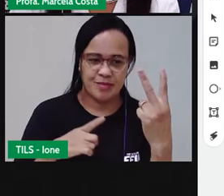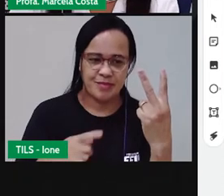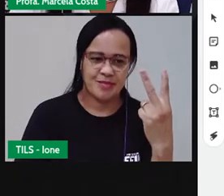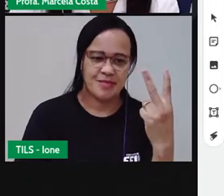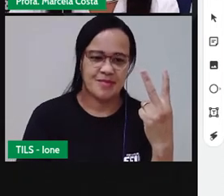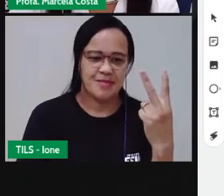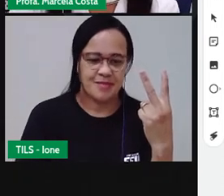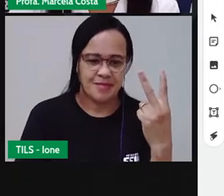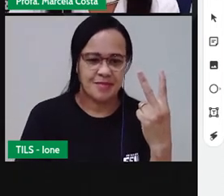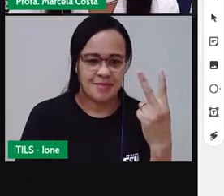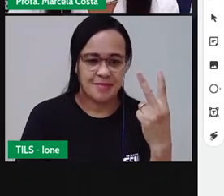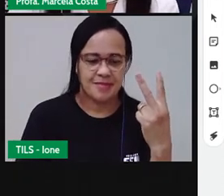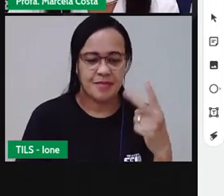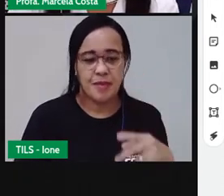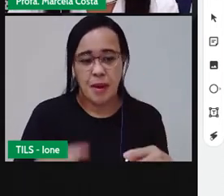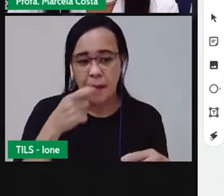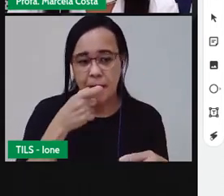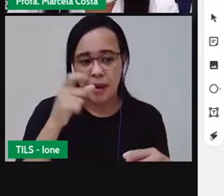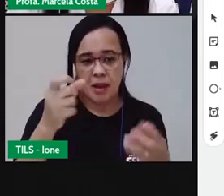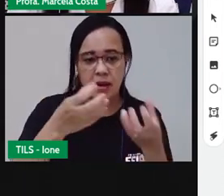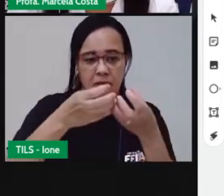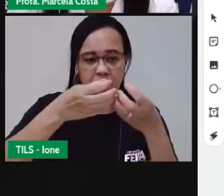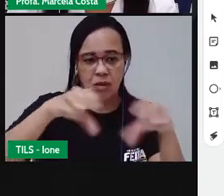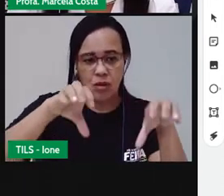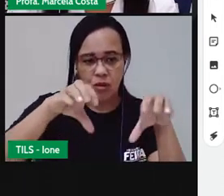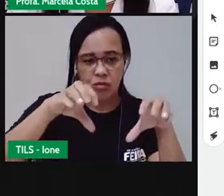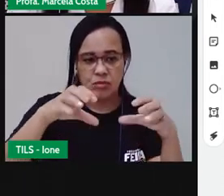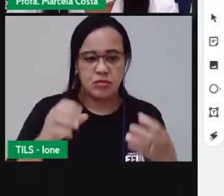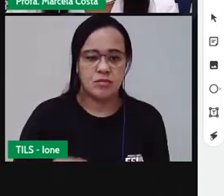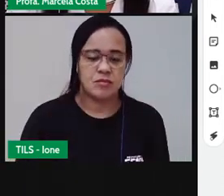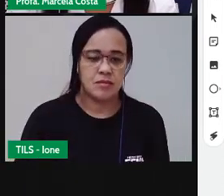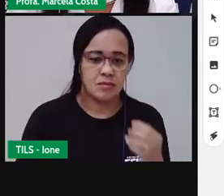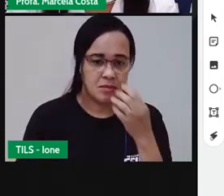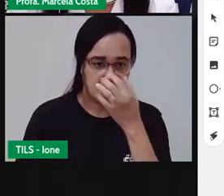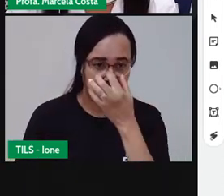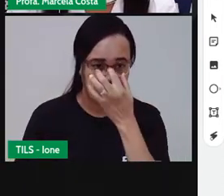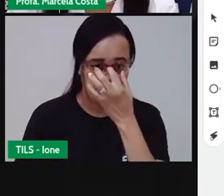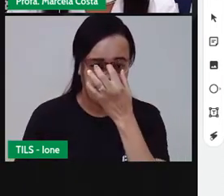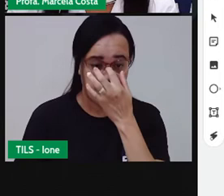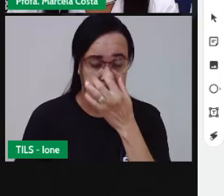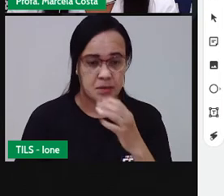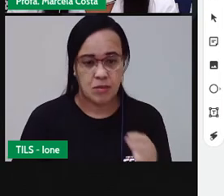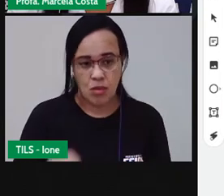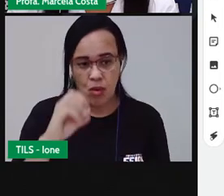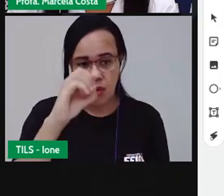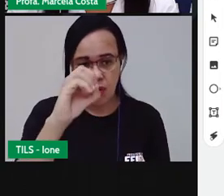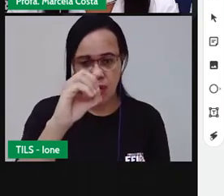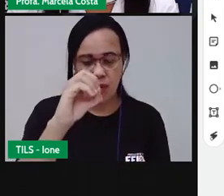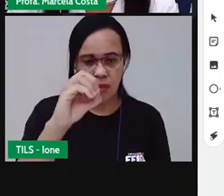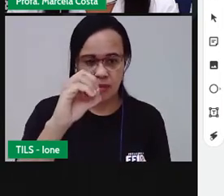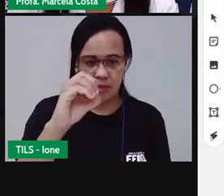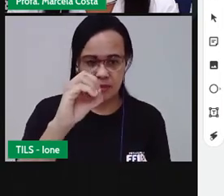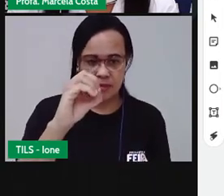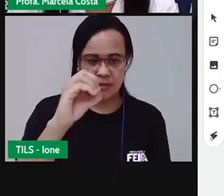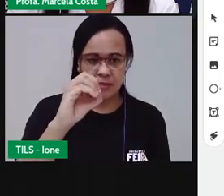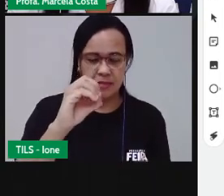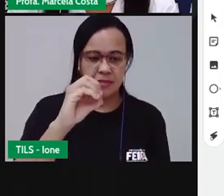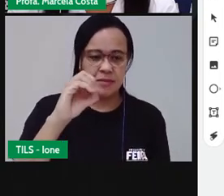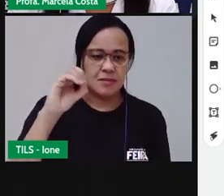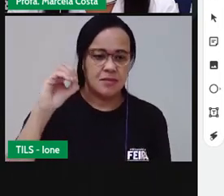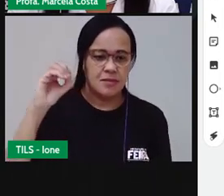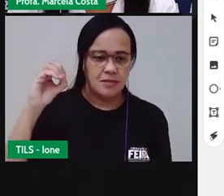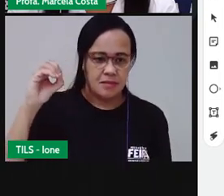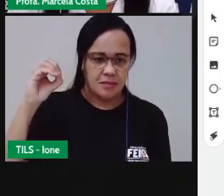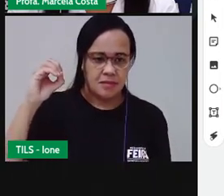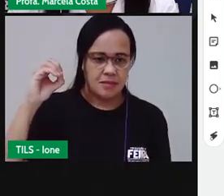Agora, a palavra ovo. Então, eu vou fazer a letra O. Olha o movimento que eu tô